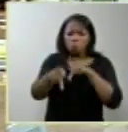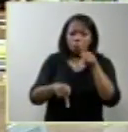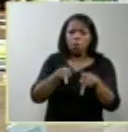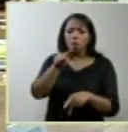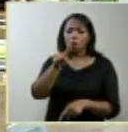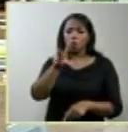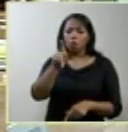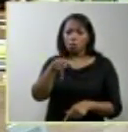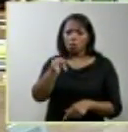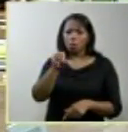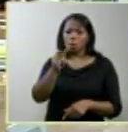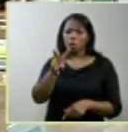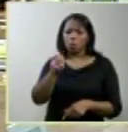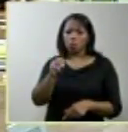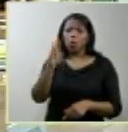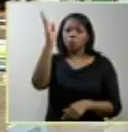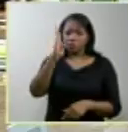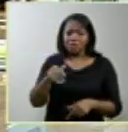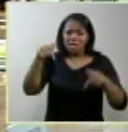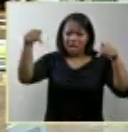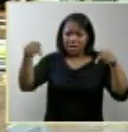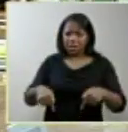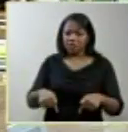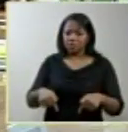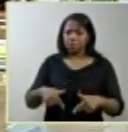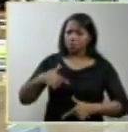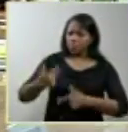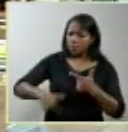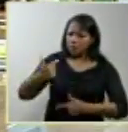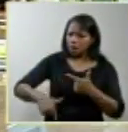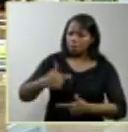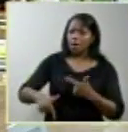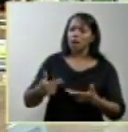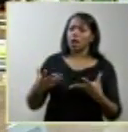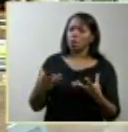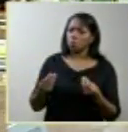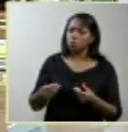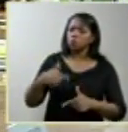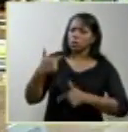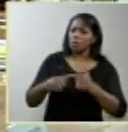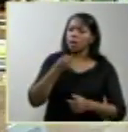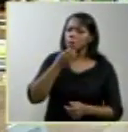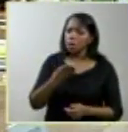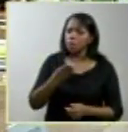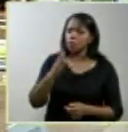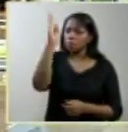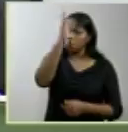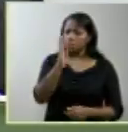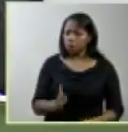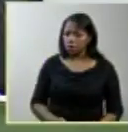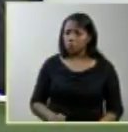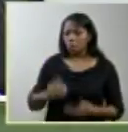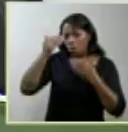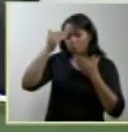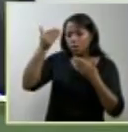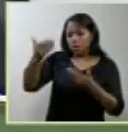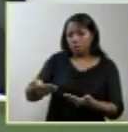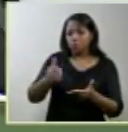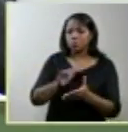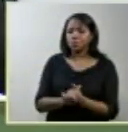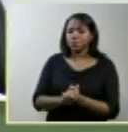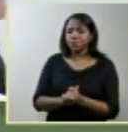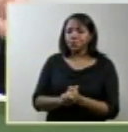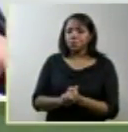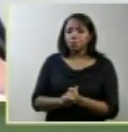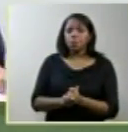testemunhar que aqui se trabalha se trabalha muito e se trabalha bem pelo Brasil muito obrigado a valia em si da